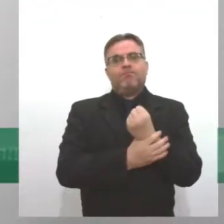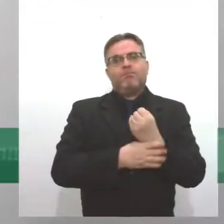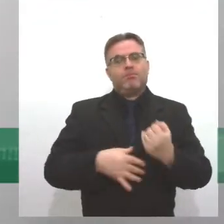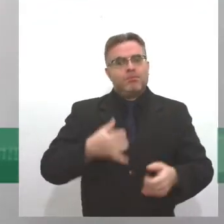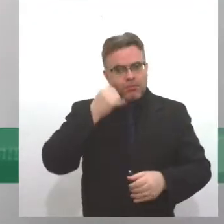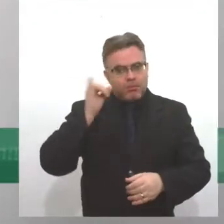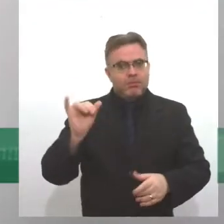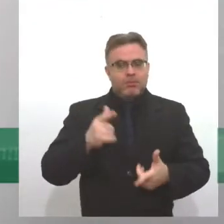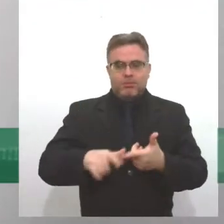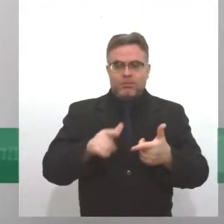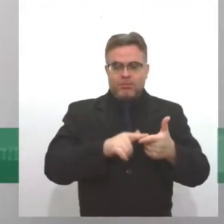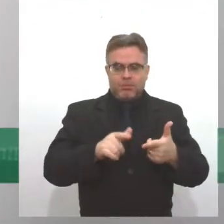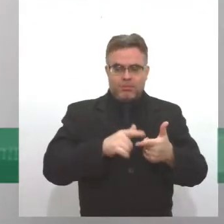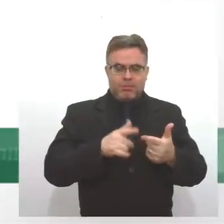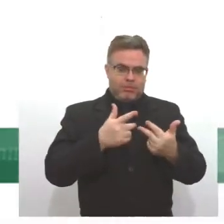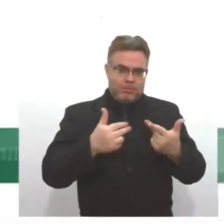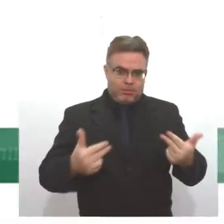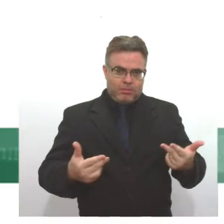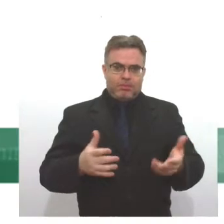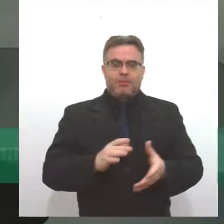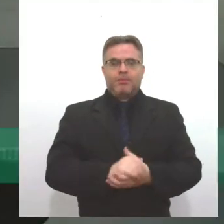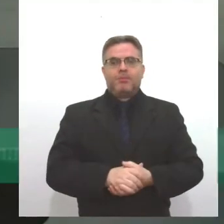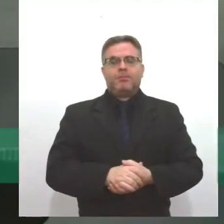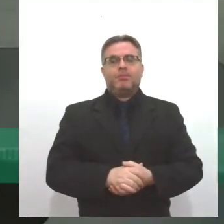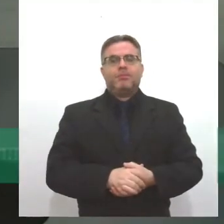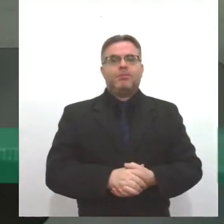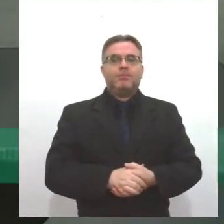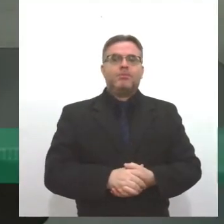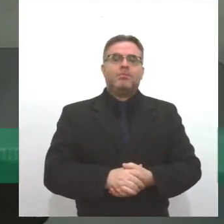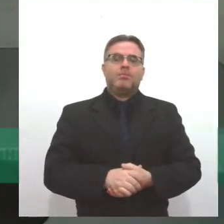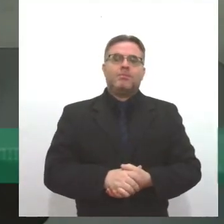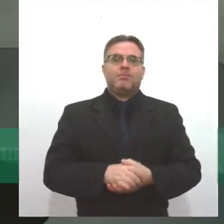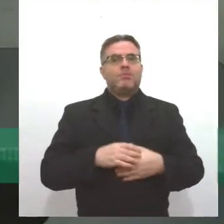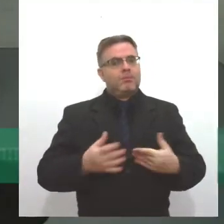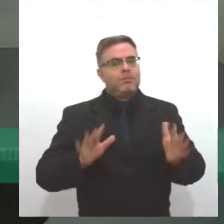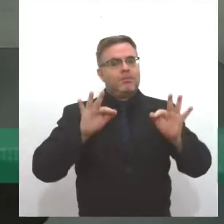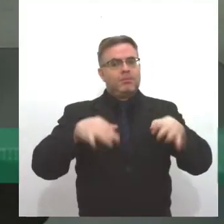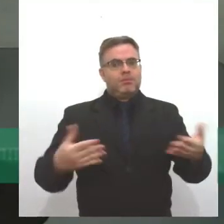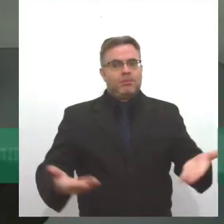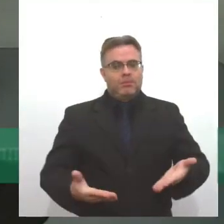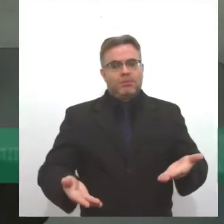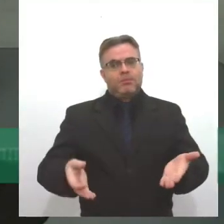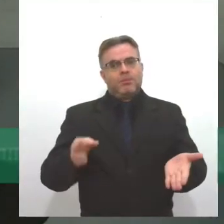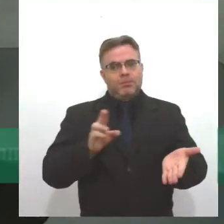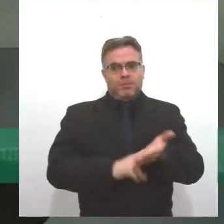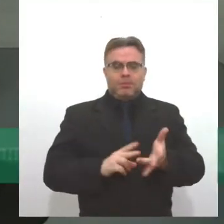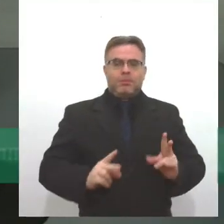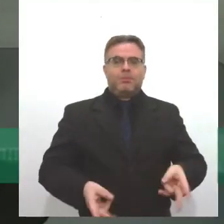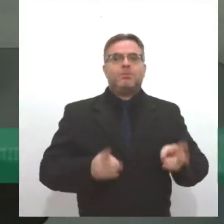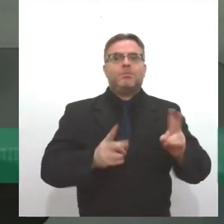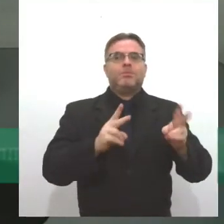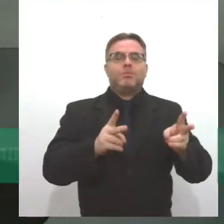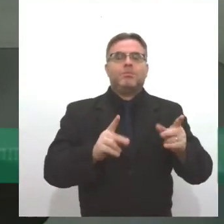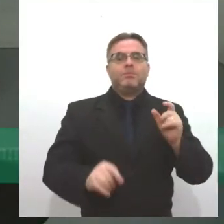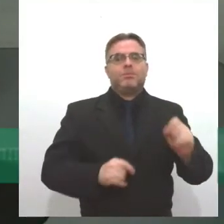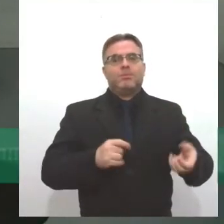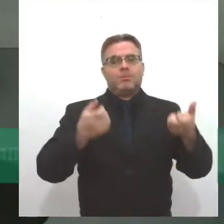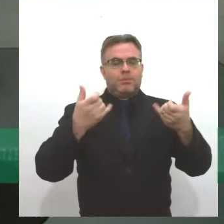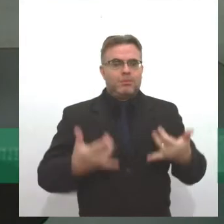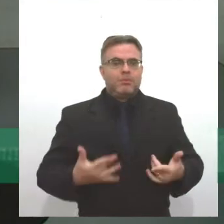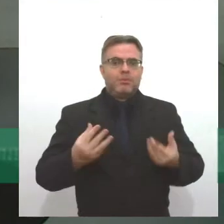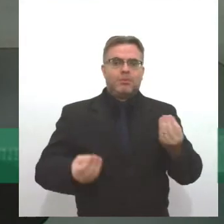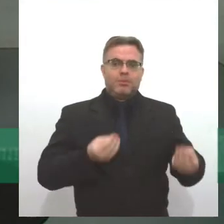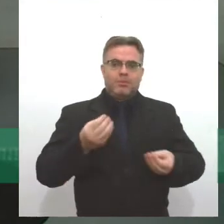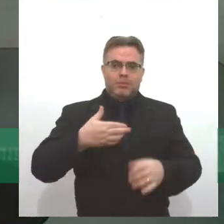esses aborrecimentos aí nas ruas. Para complementar e para eu finalizar com o senhor, eu queria que o senhor deixasse claro que não existe uma